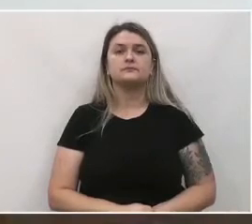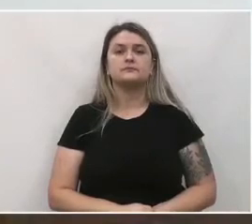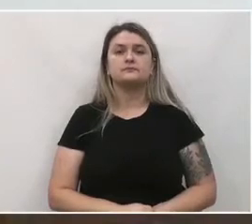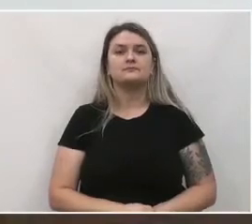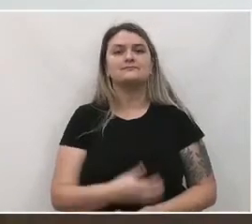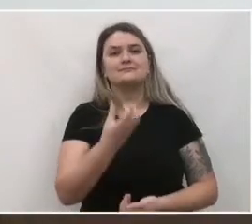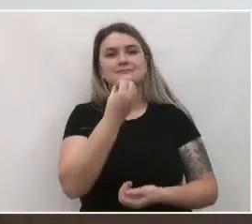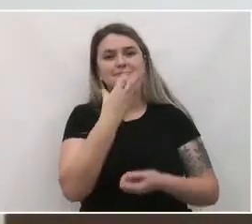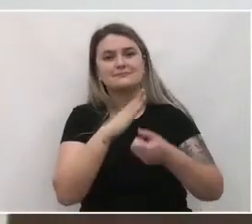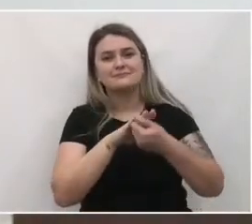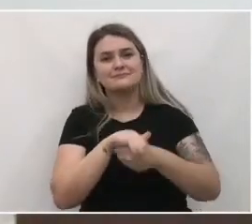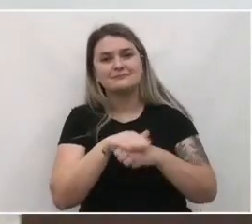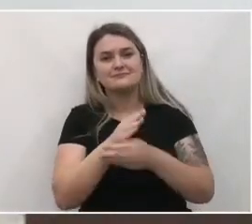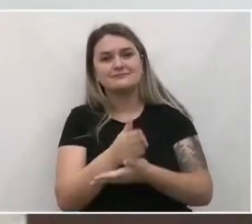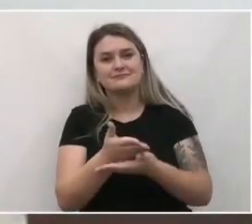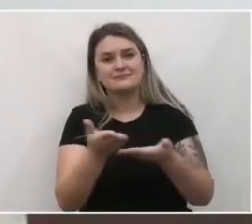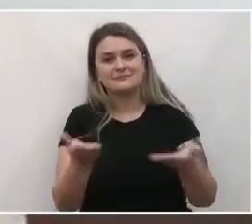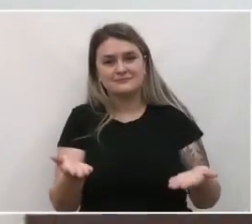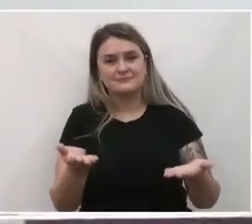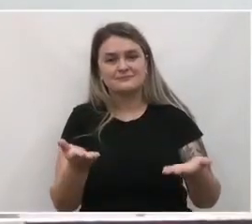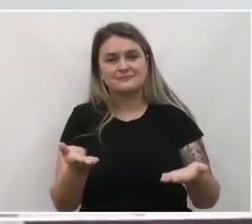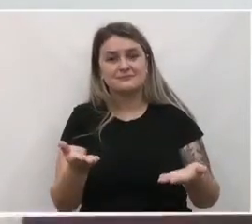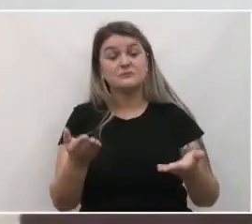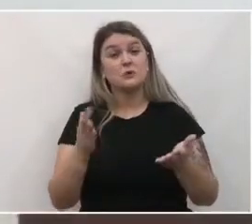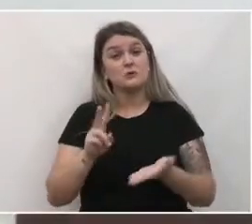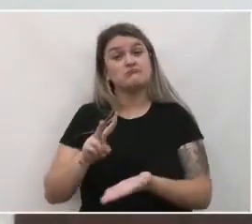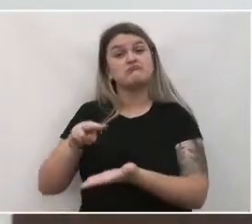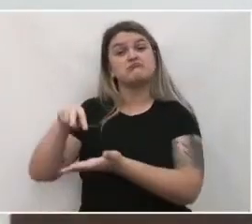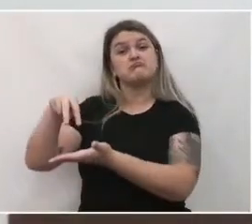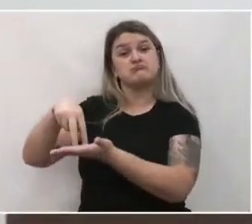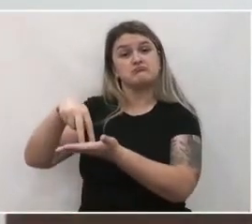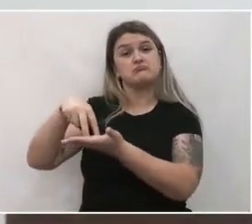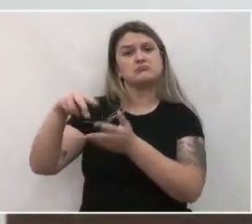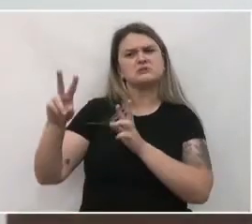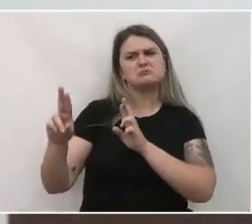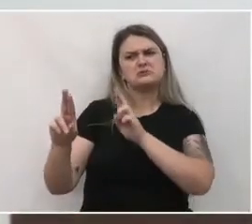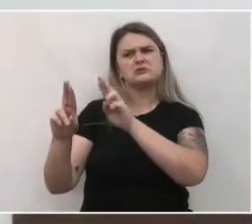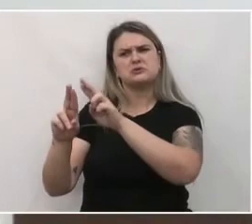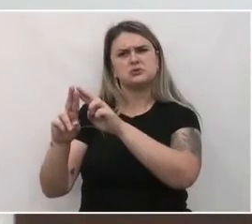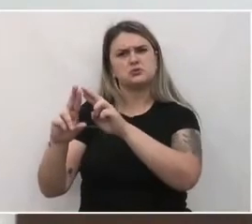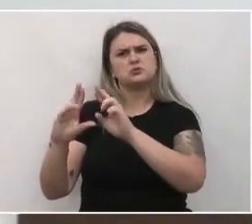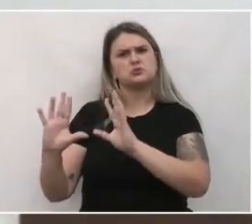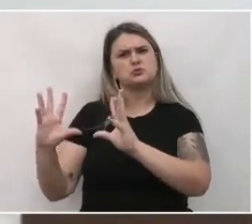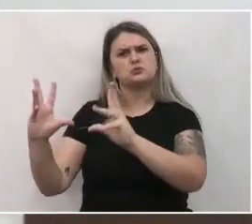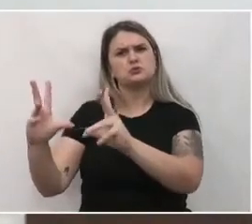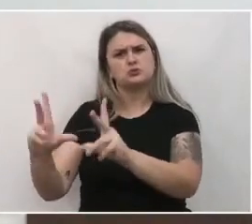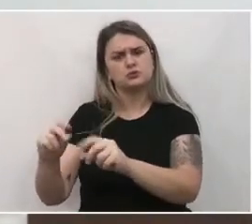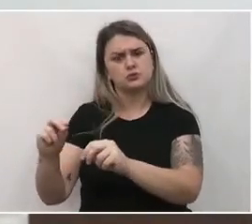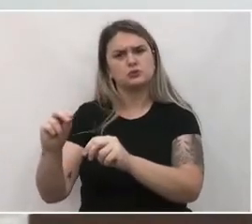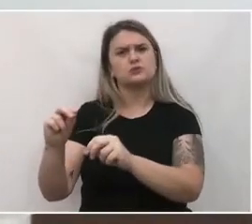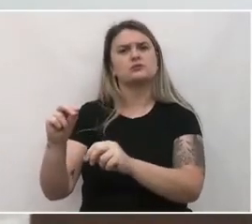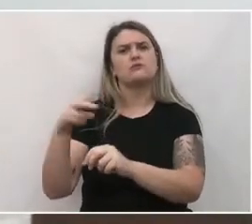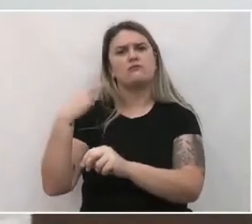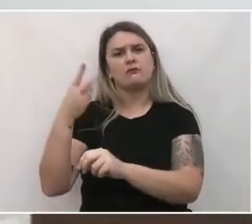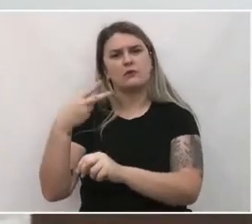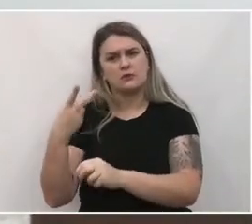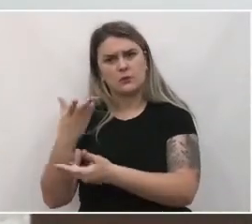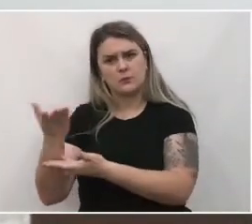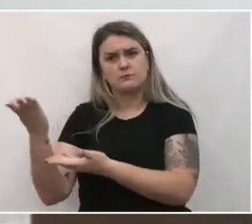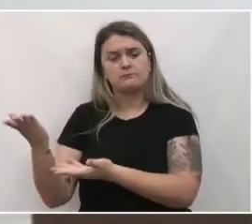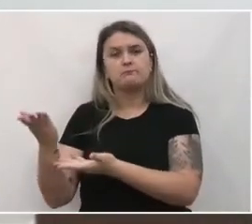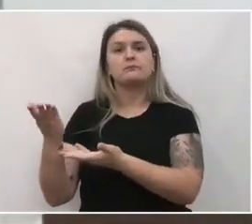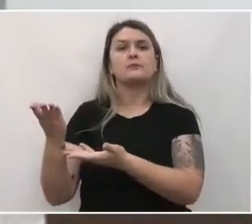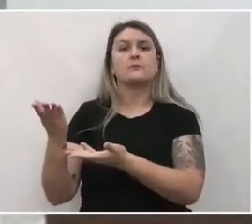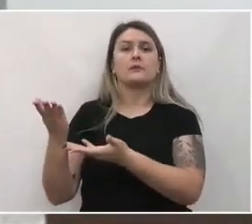Boa noite a todos, estou hoje aqui representando todos os meus nobres colegas vereadores